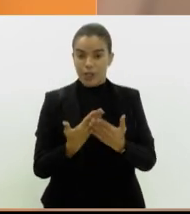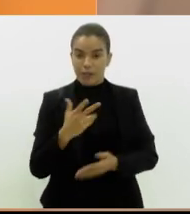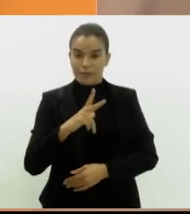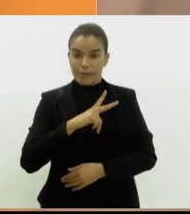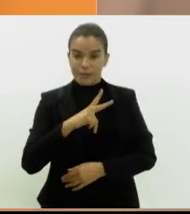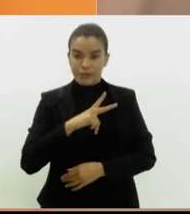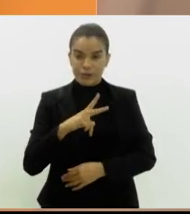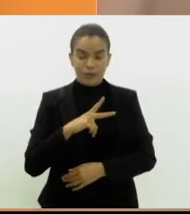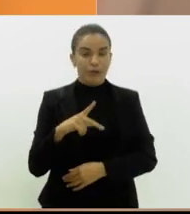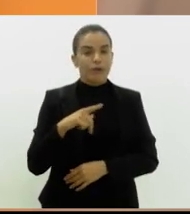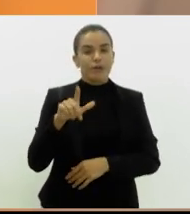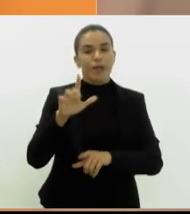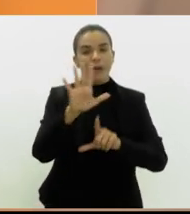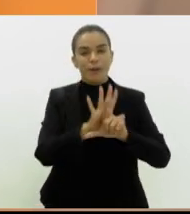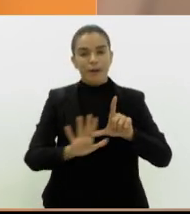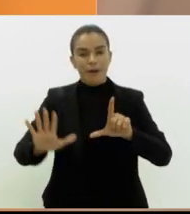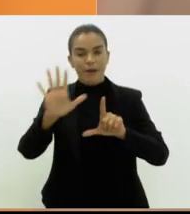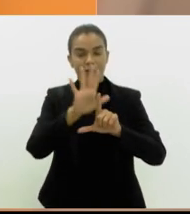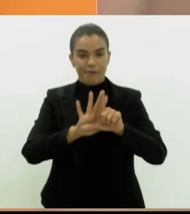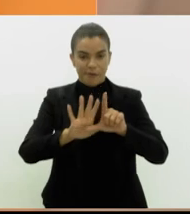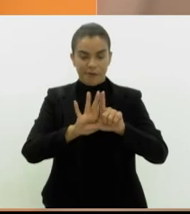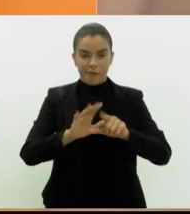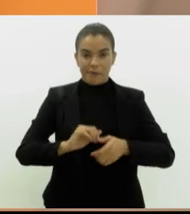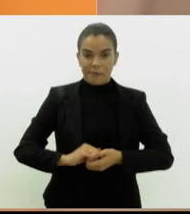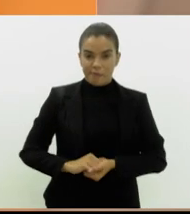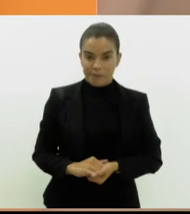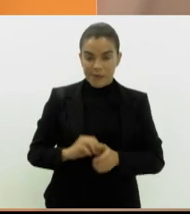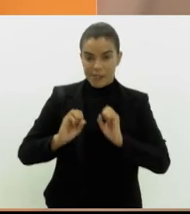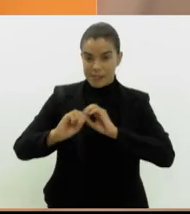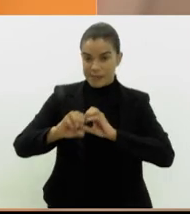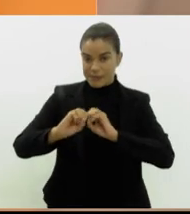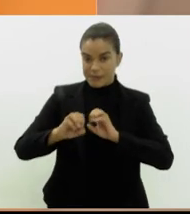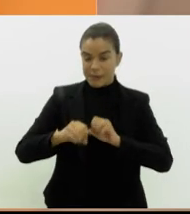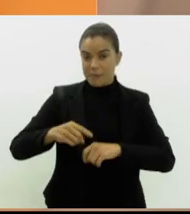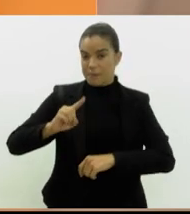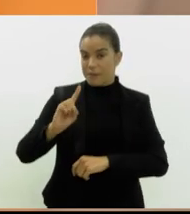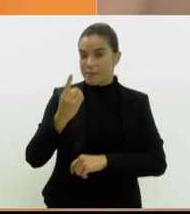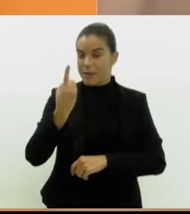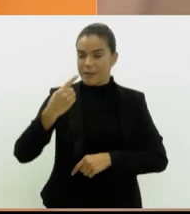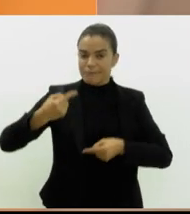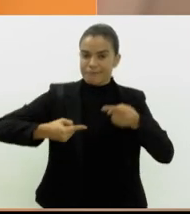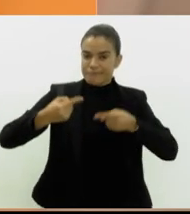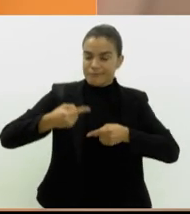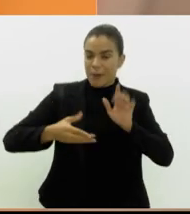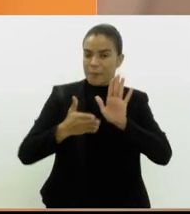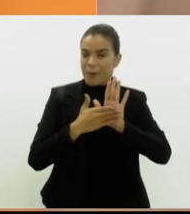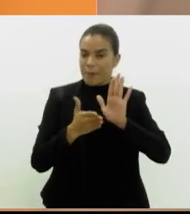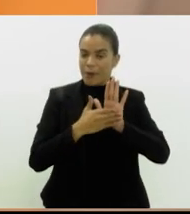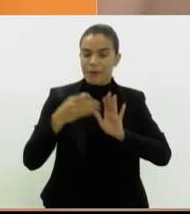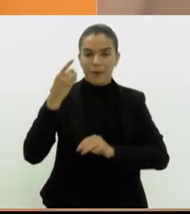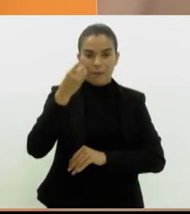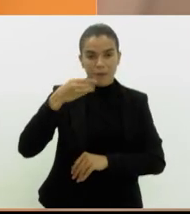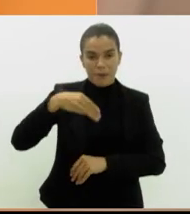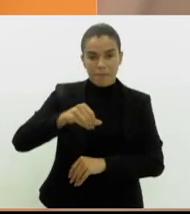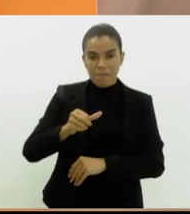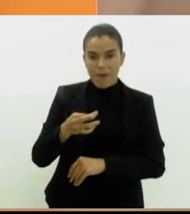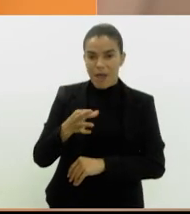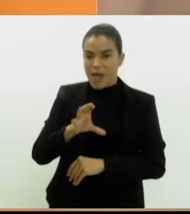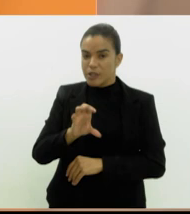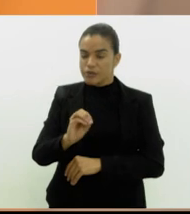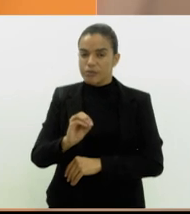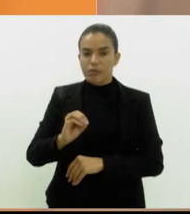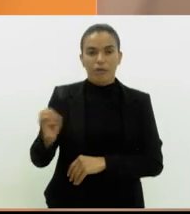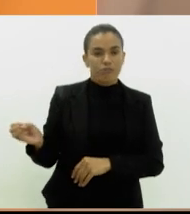tenham plataforma digital de ensino. Em primeira discussão, proposta do deputado Márcio Canella, que